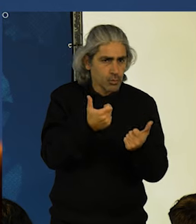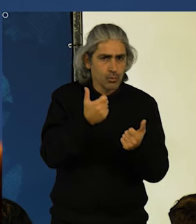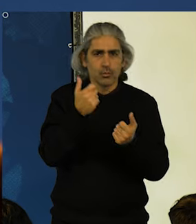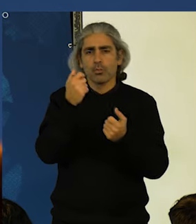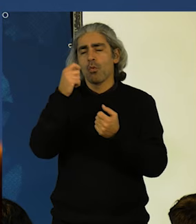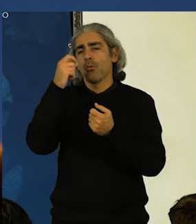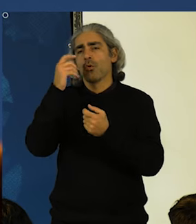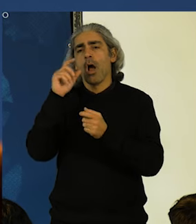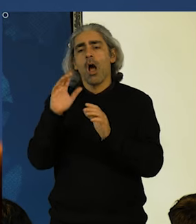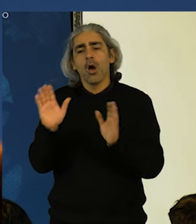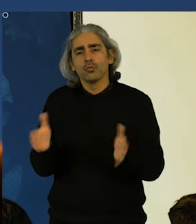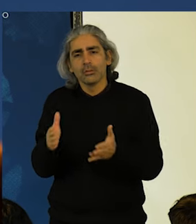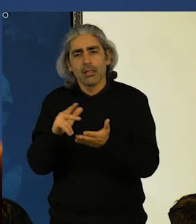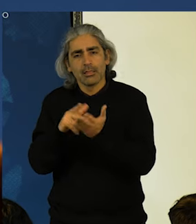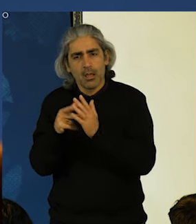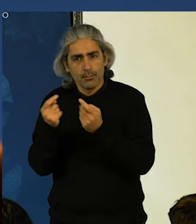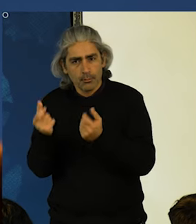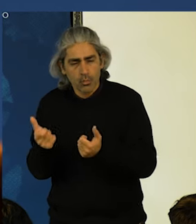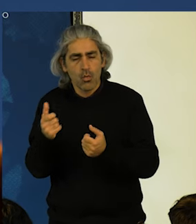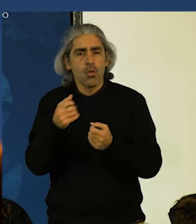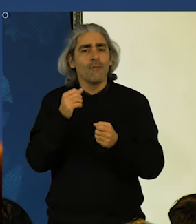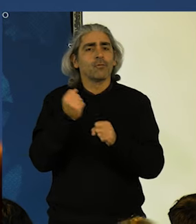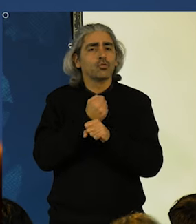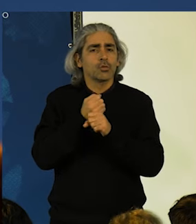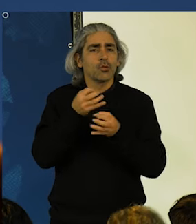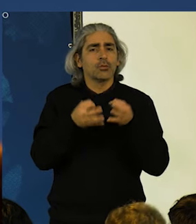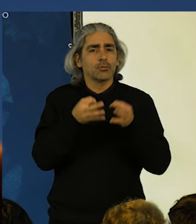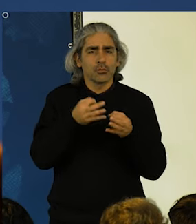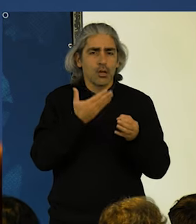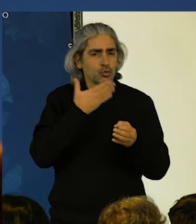e técnicos. Funcionários judiciais insuficientes.